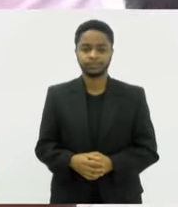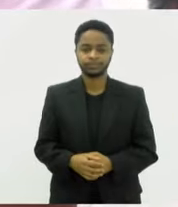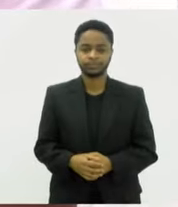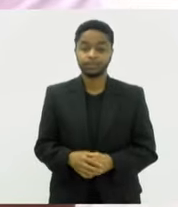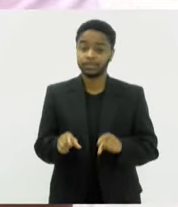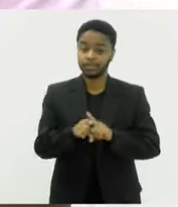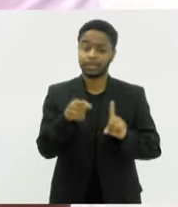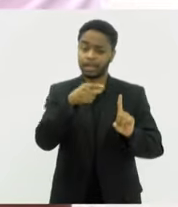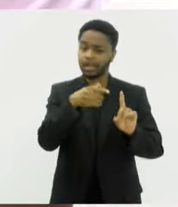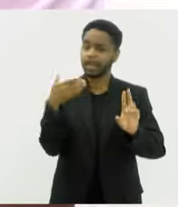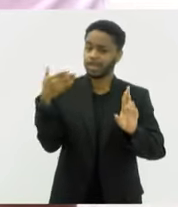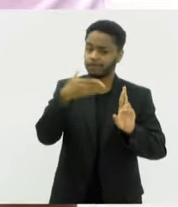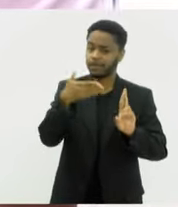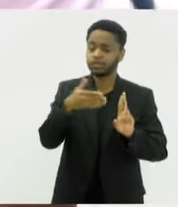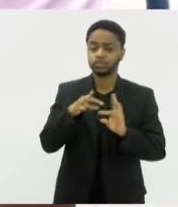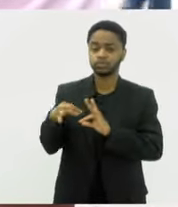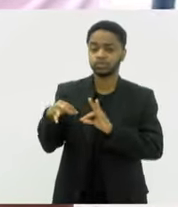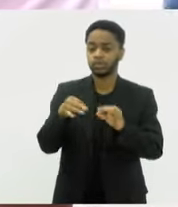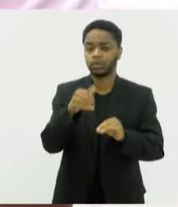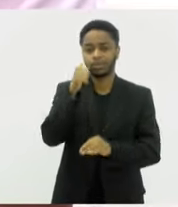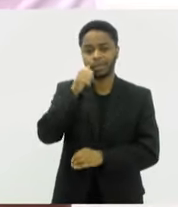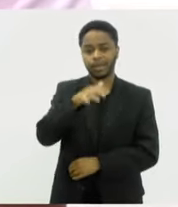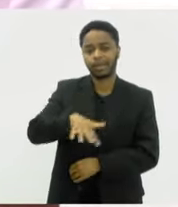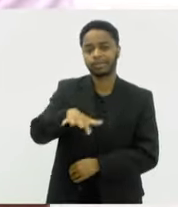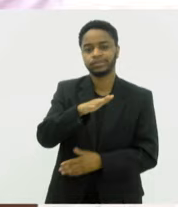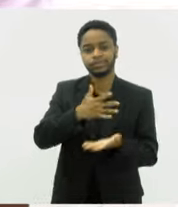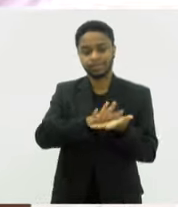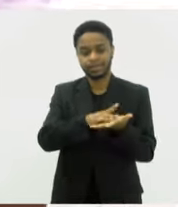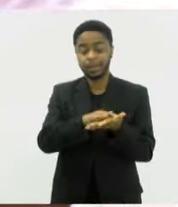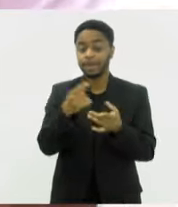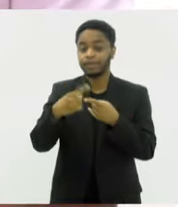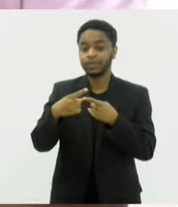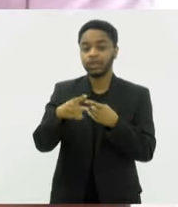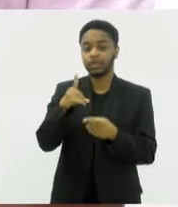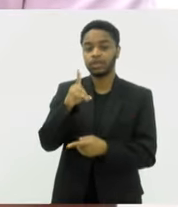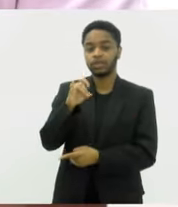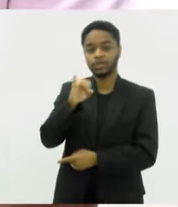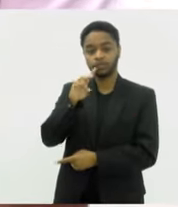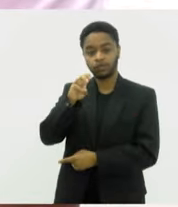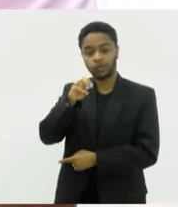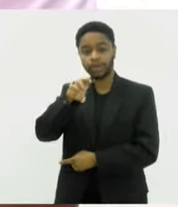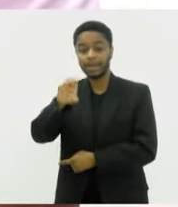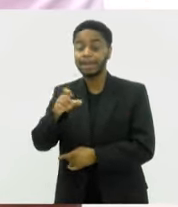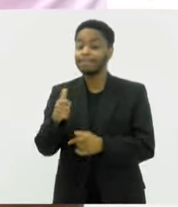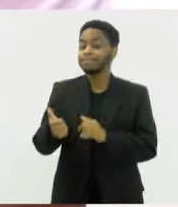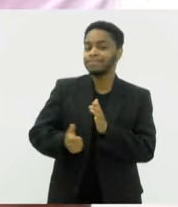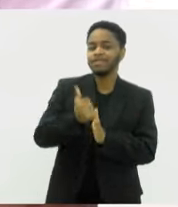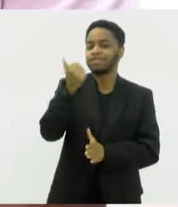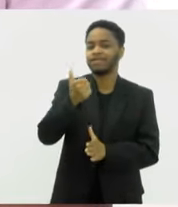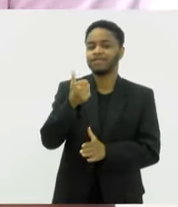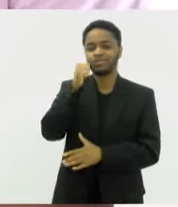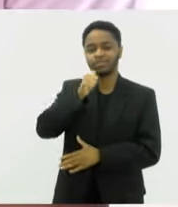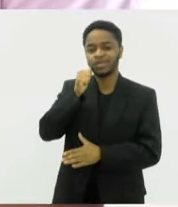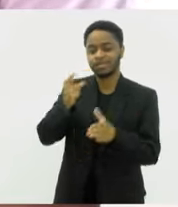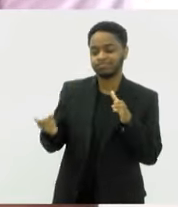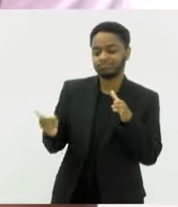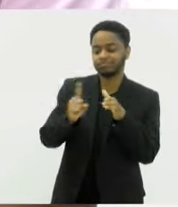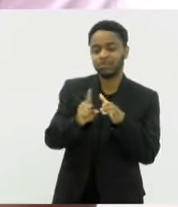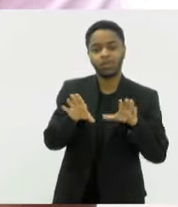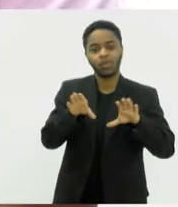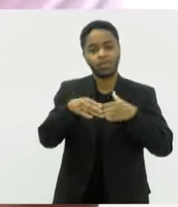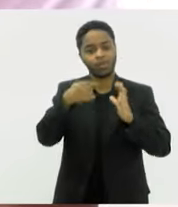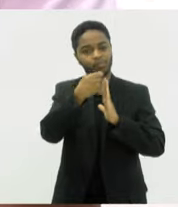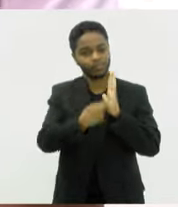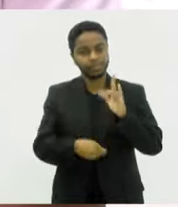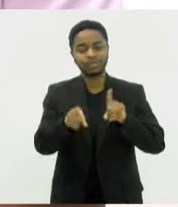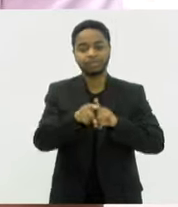uma referência para todas as mulheres no samba. É, a Dona Ivone Lara foi a primeira mulher a integrar a aula de compositores da escola de samba, né? E também a assinar um